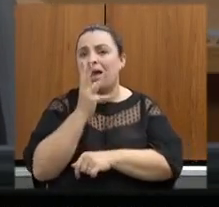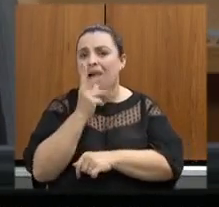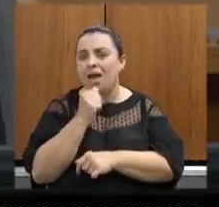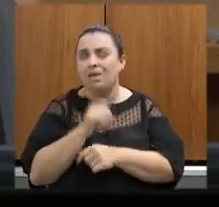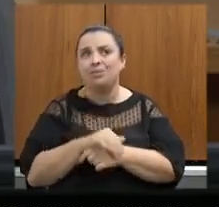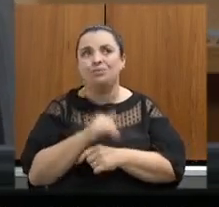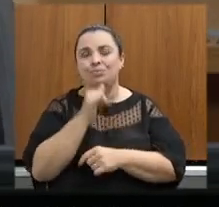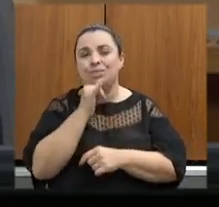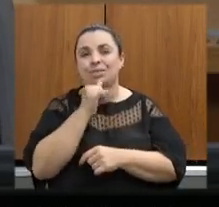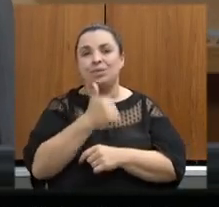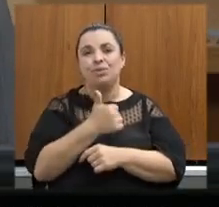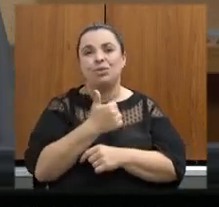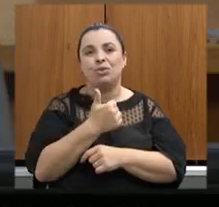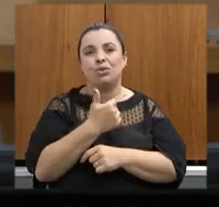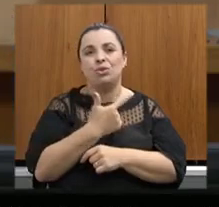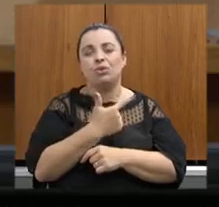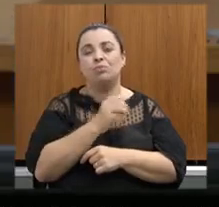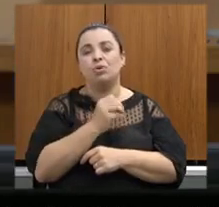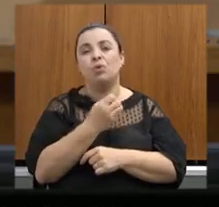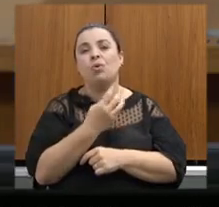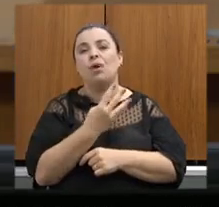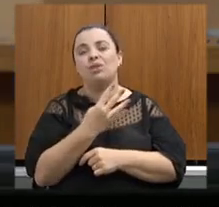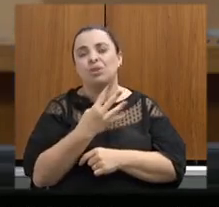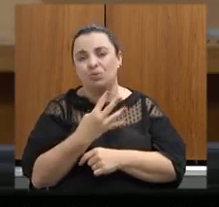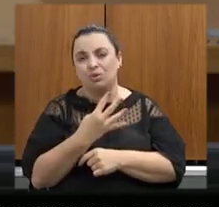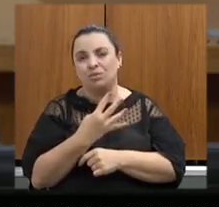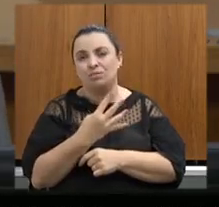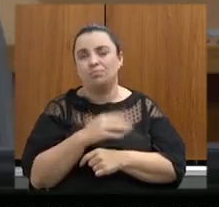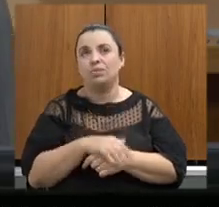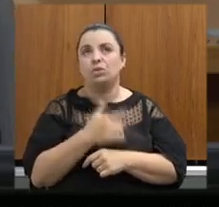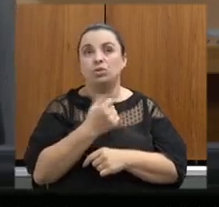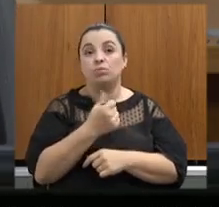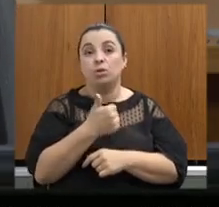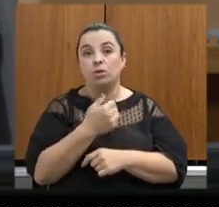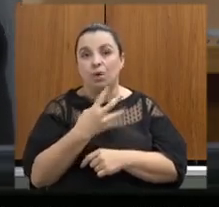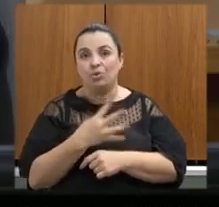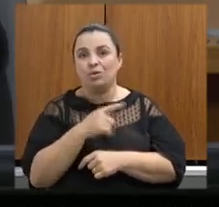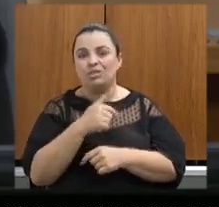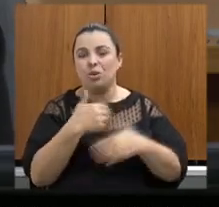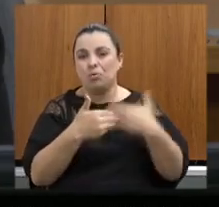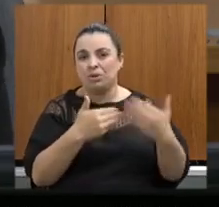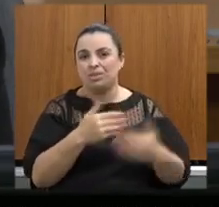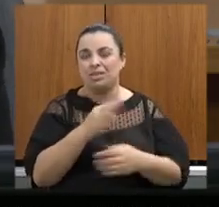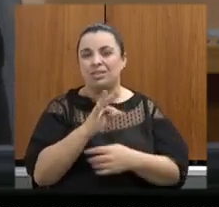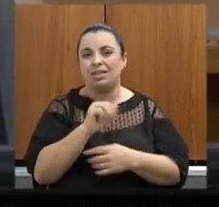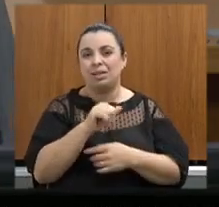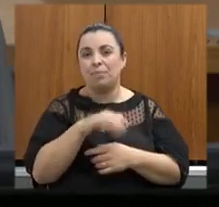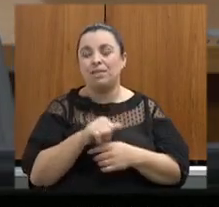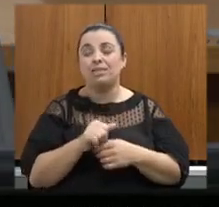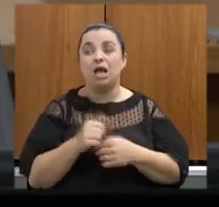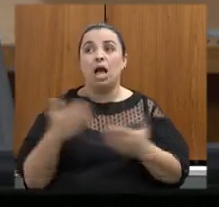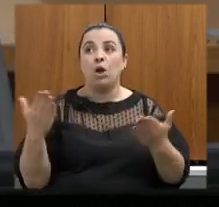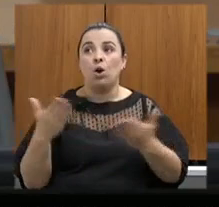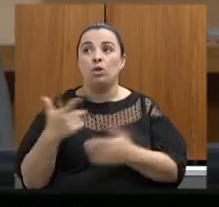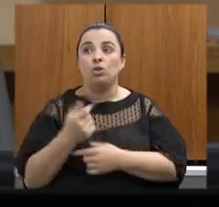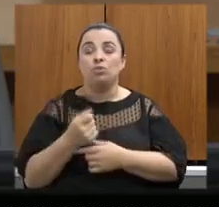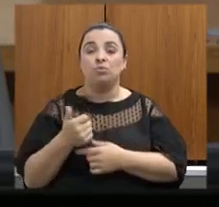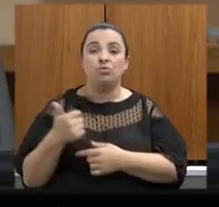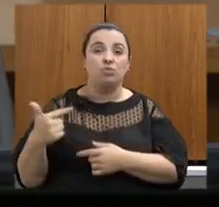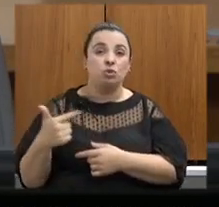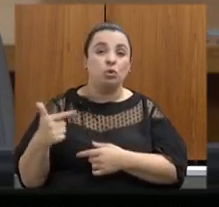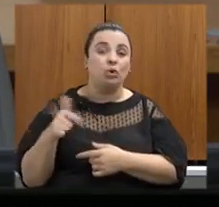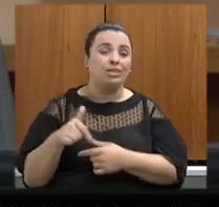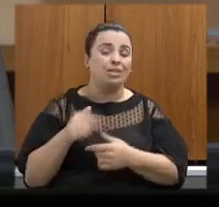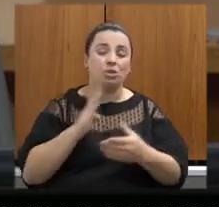protocolo do processo da Tamisa nós estamos em 2022 como ela outros empreendimentos tramitam durante muito tempo e eles